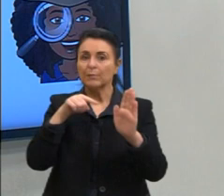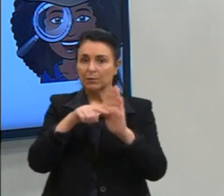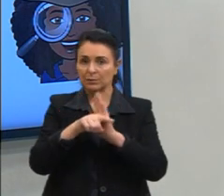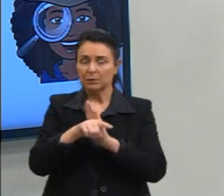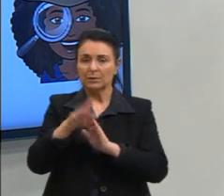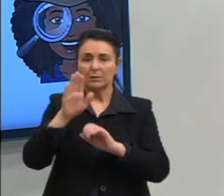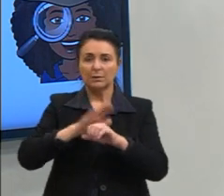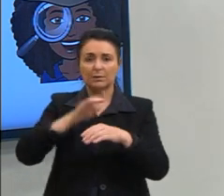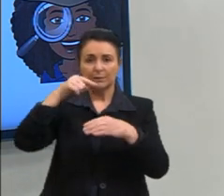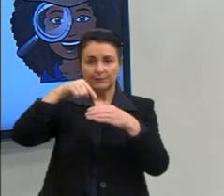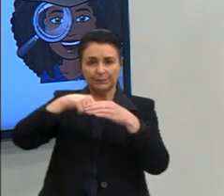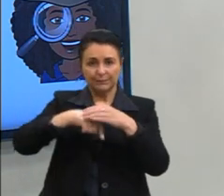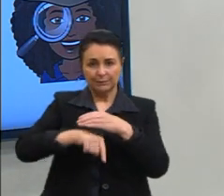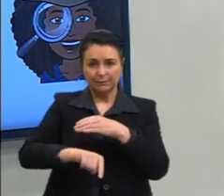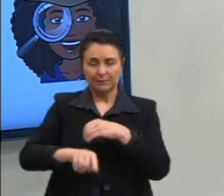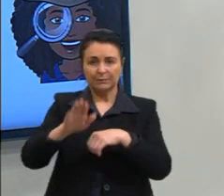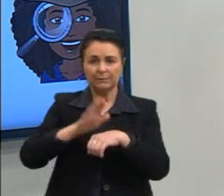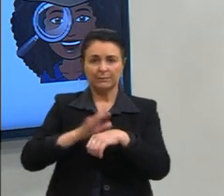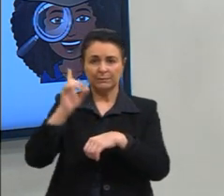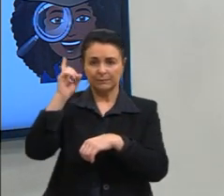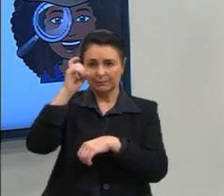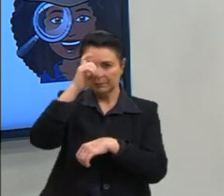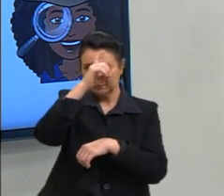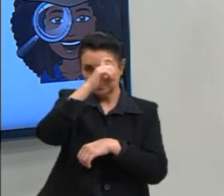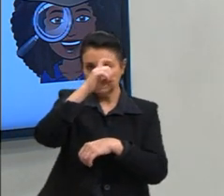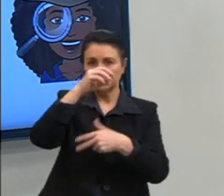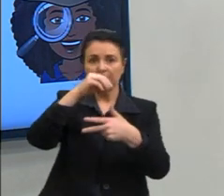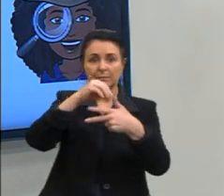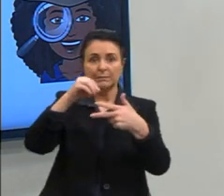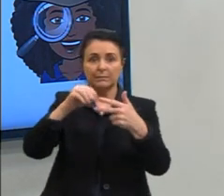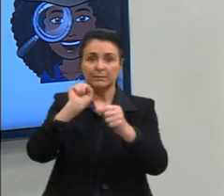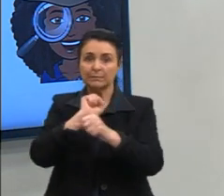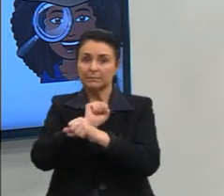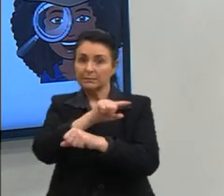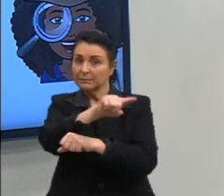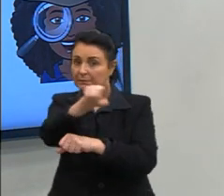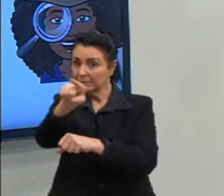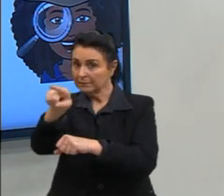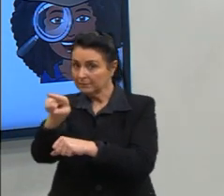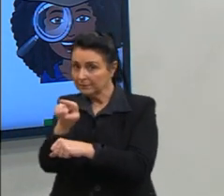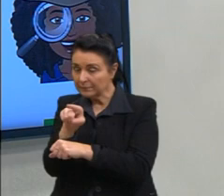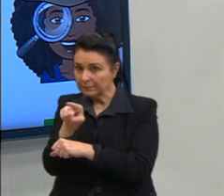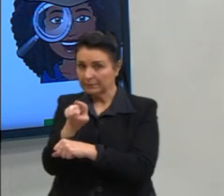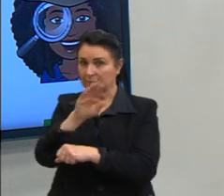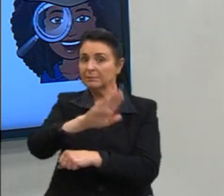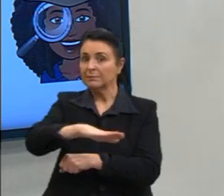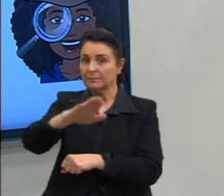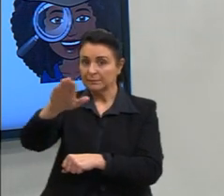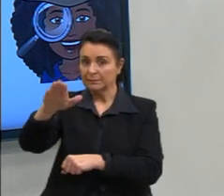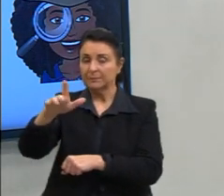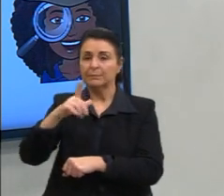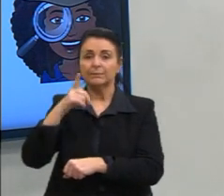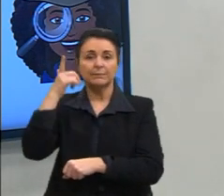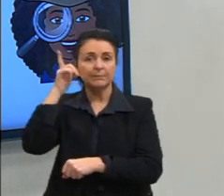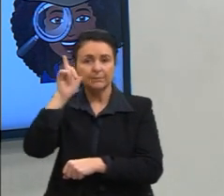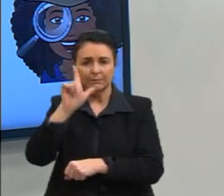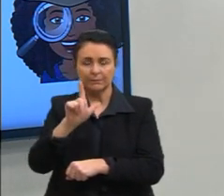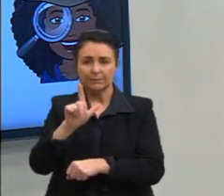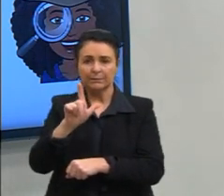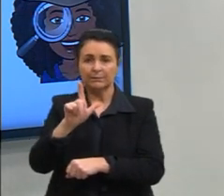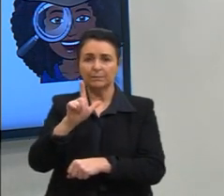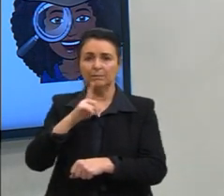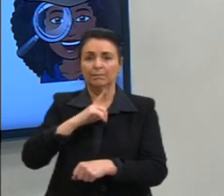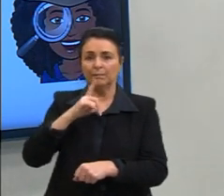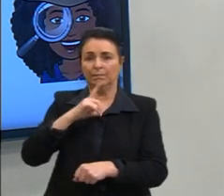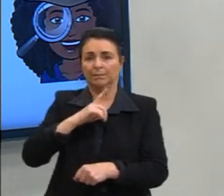serão as mais difíceis. O ENEM espera que você, aluno, seja capaz de acertar as fáceis